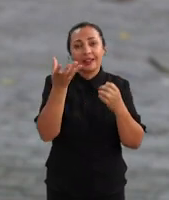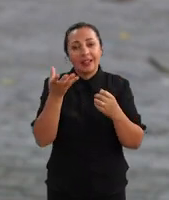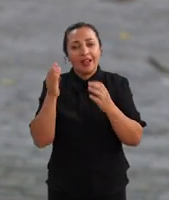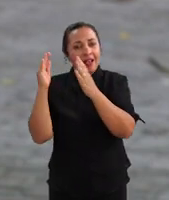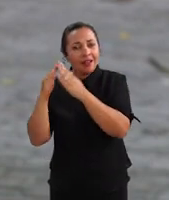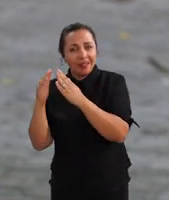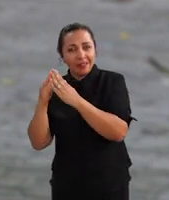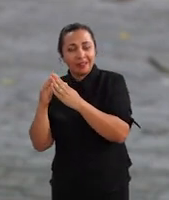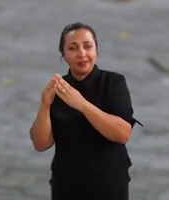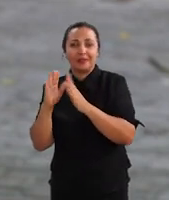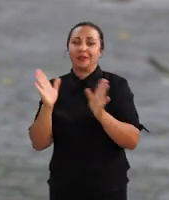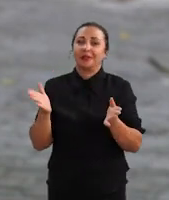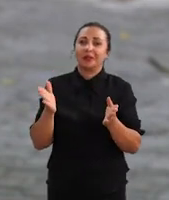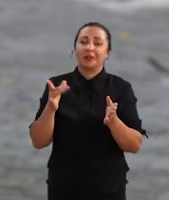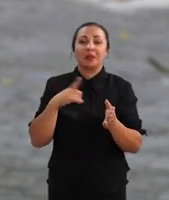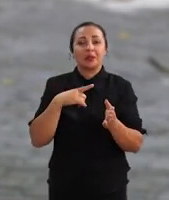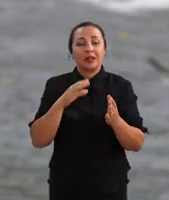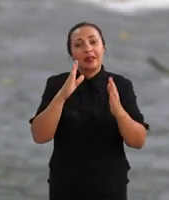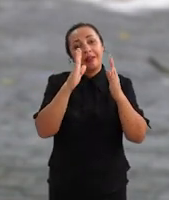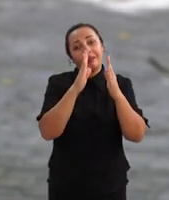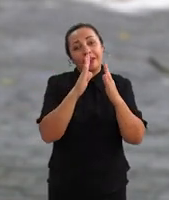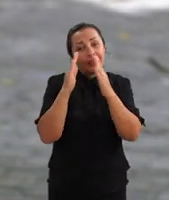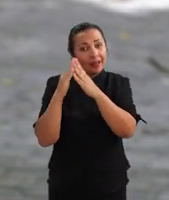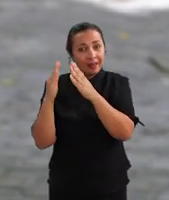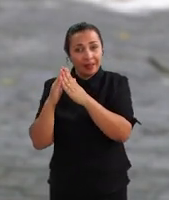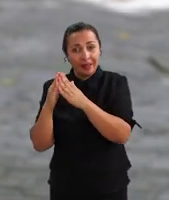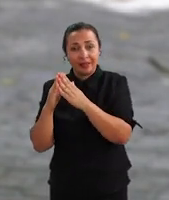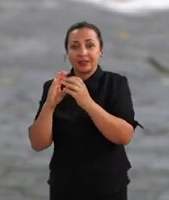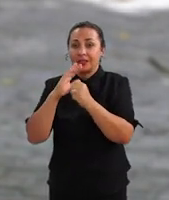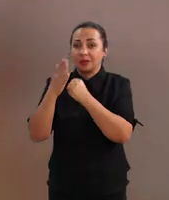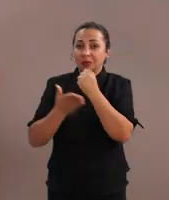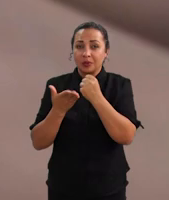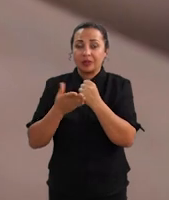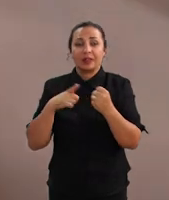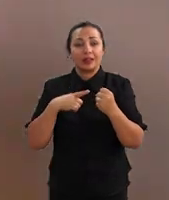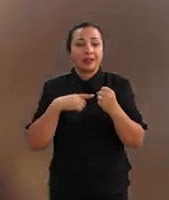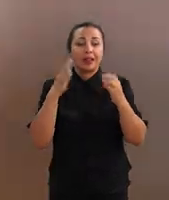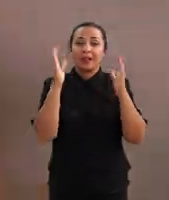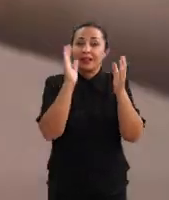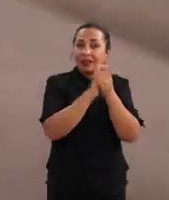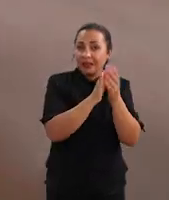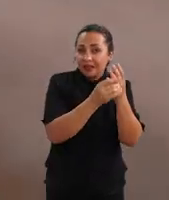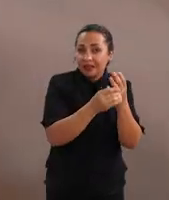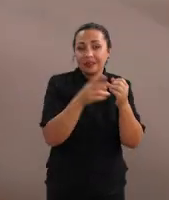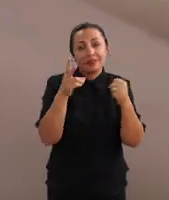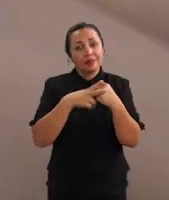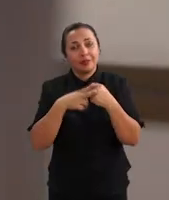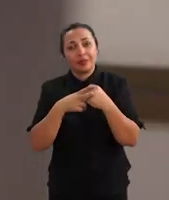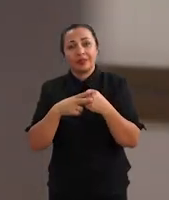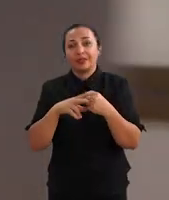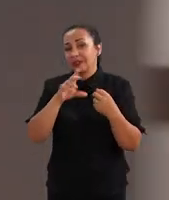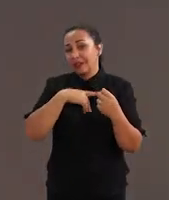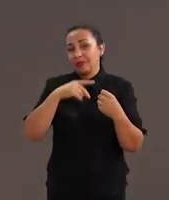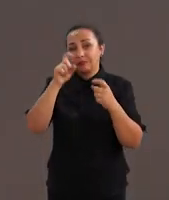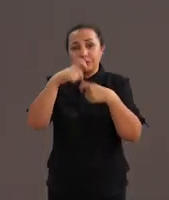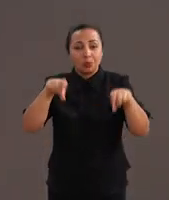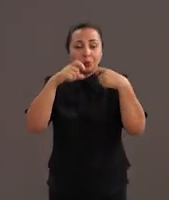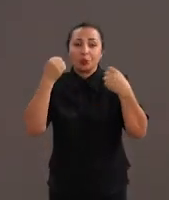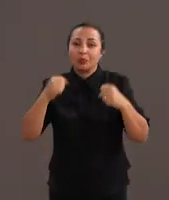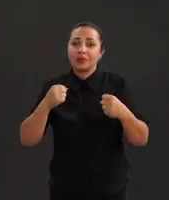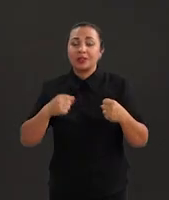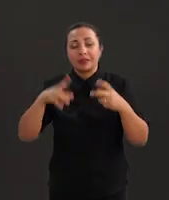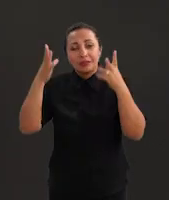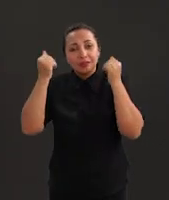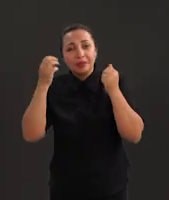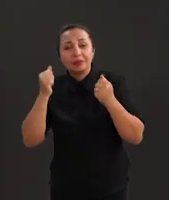A gente tem casa substantivo, casa verbo. Então o etiquetador precisa ser capaz de